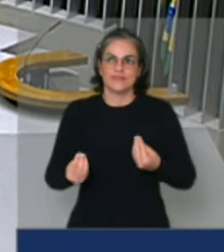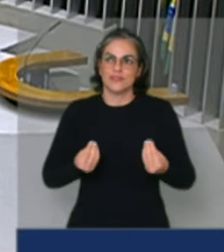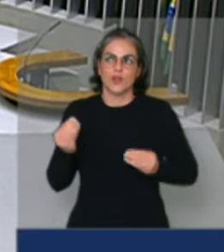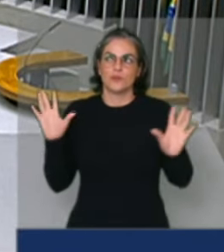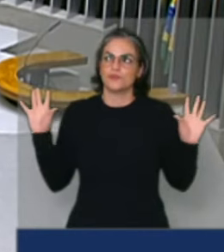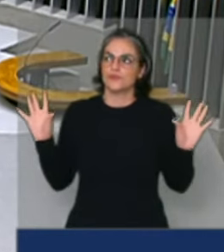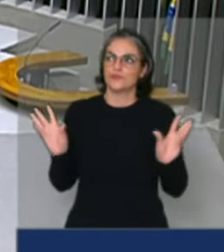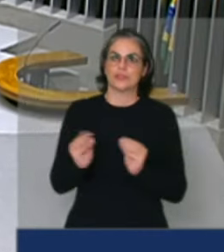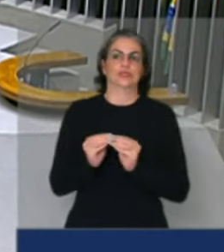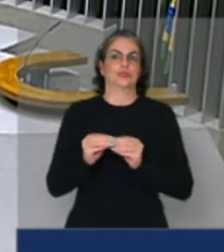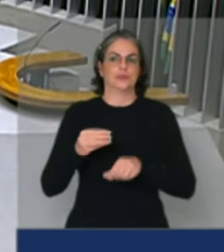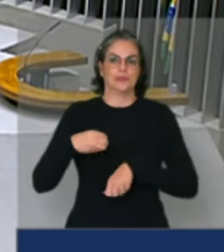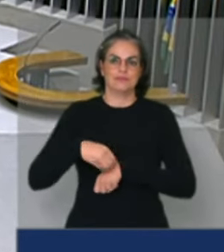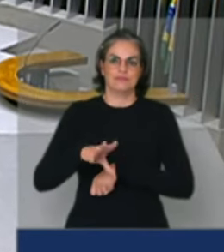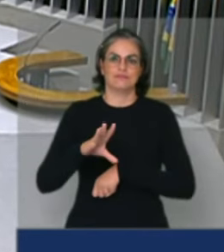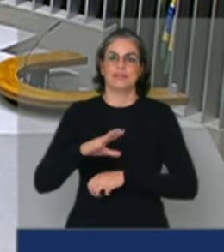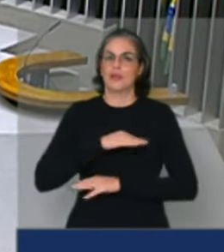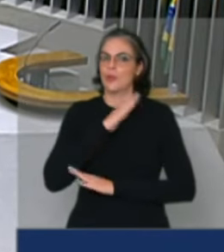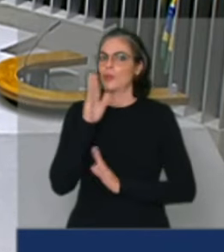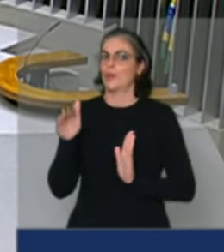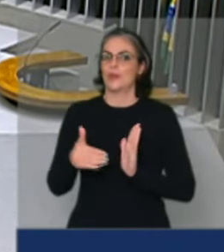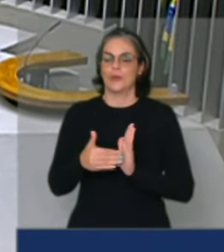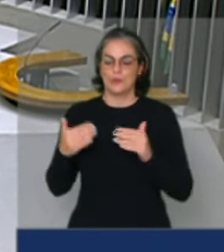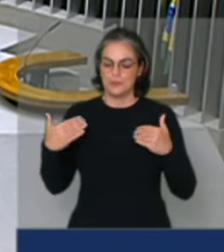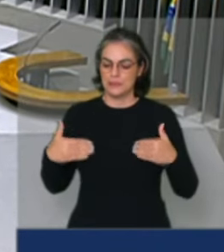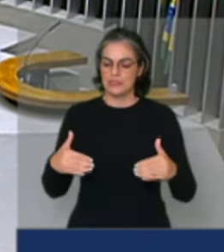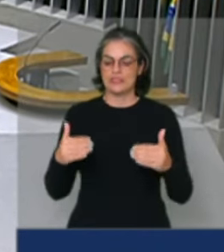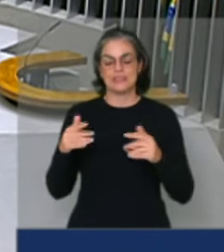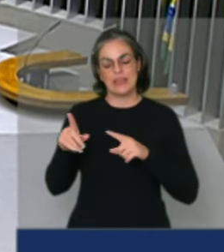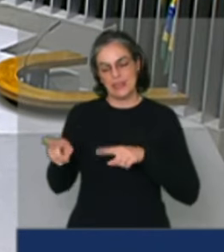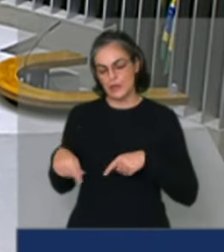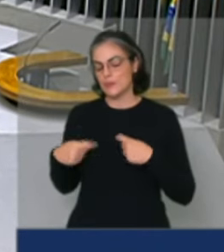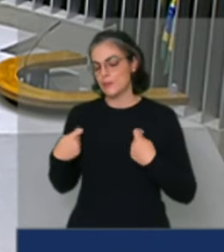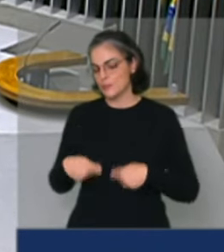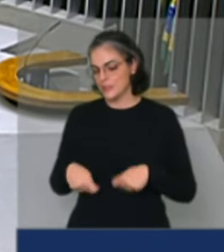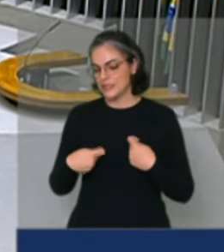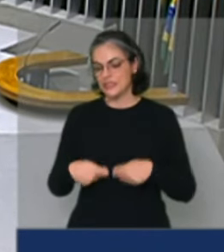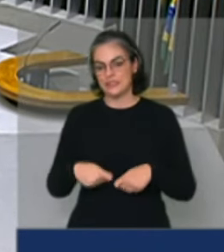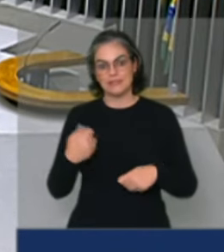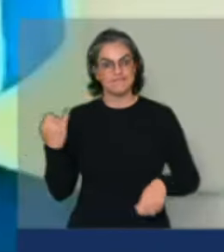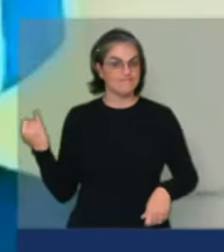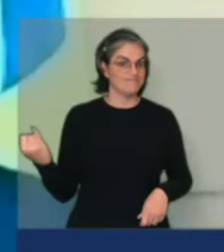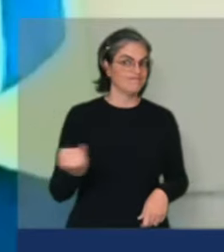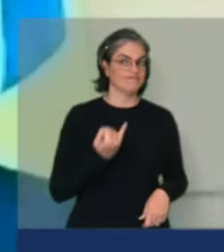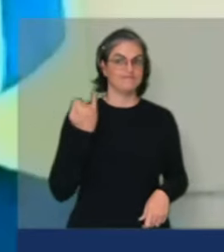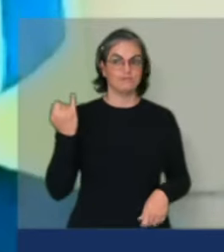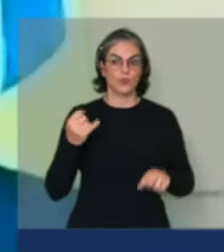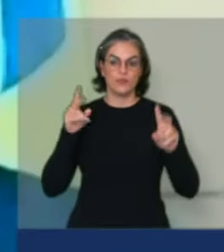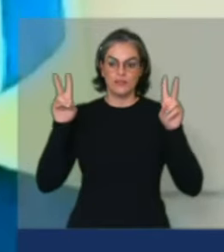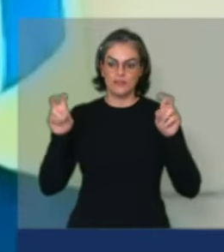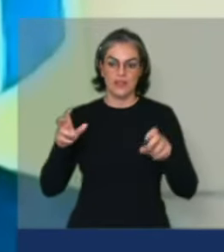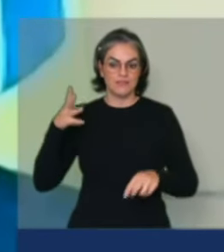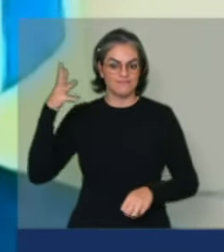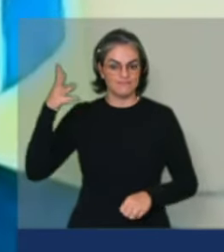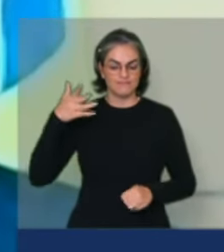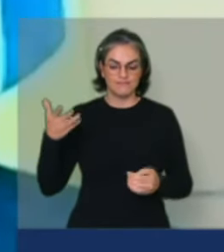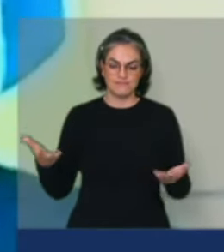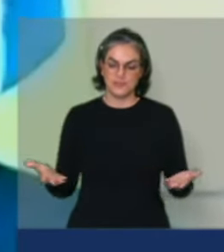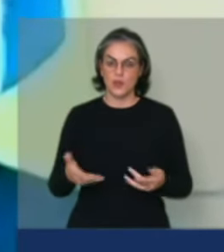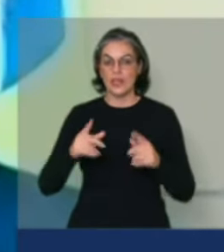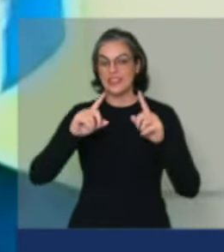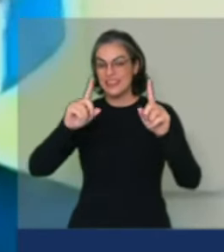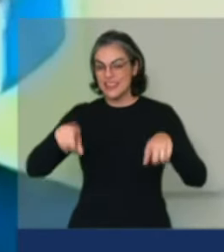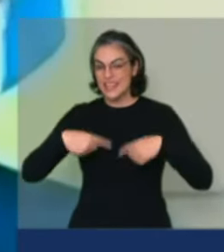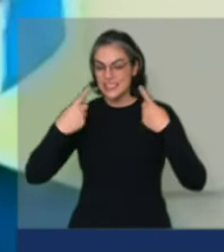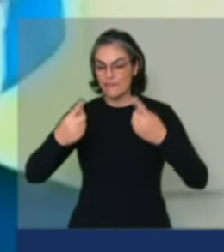mensagem do Ministério da Agricultura para esse importante tema que é os desafios da Agricultura Familiar no